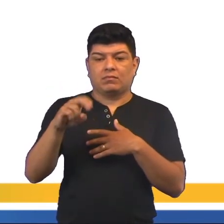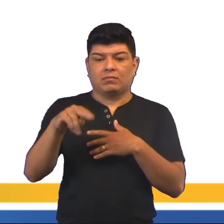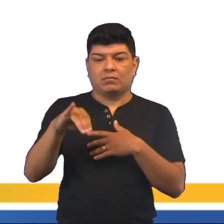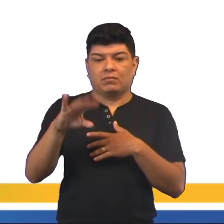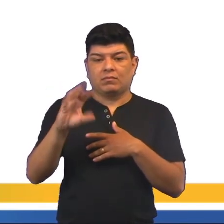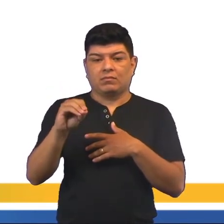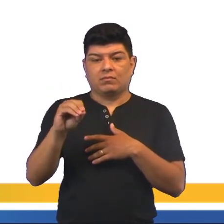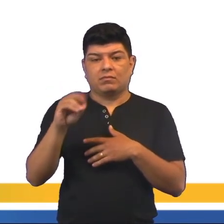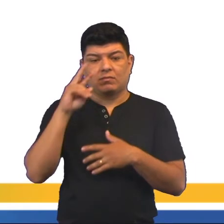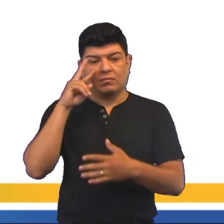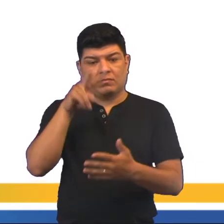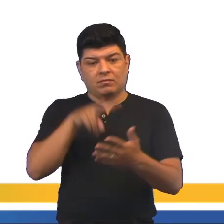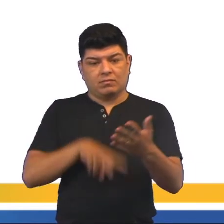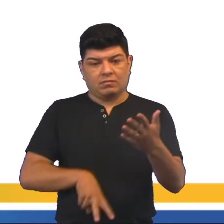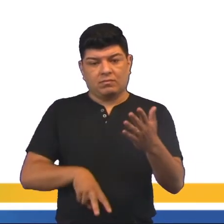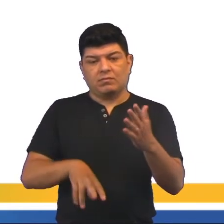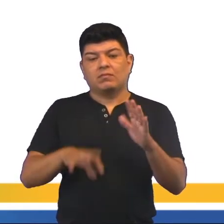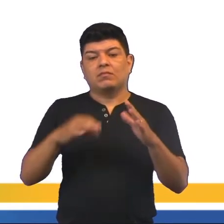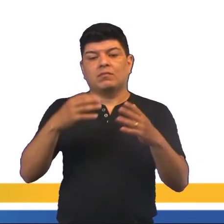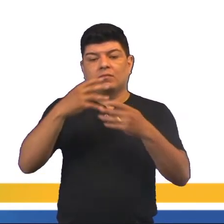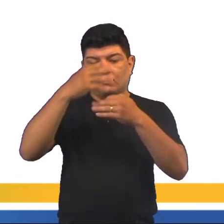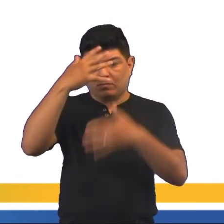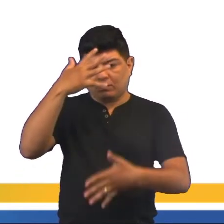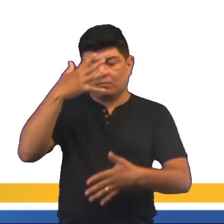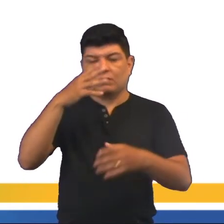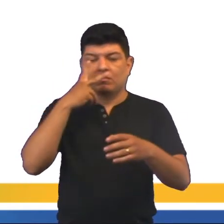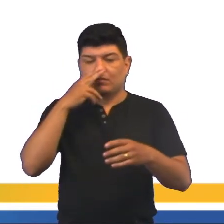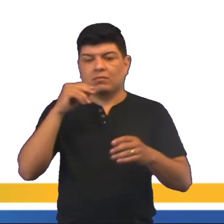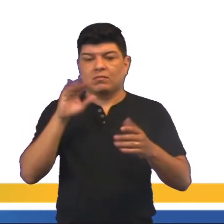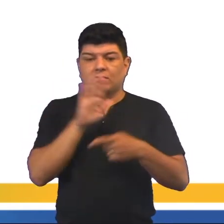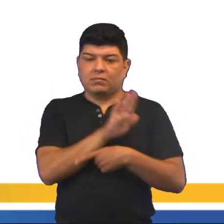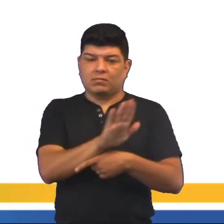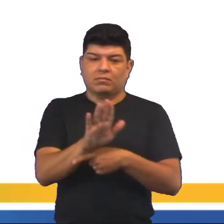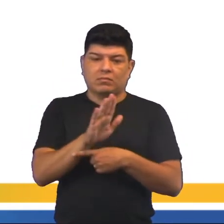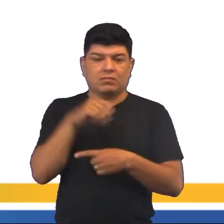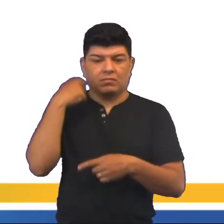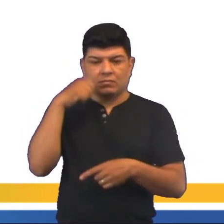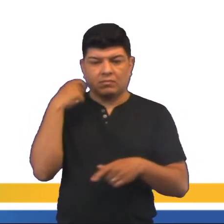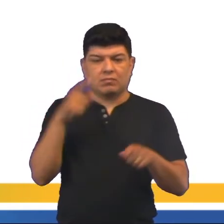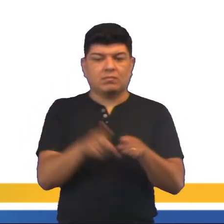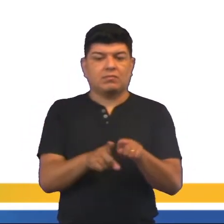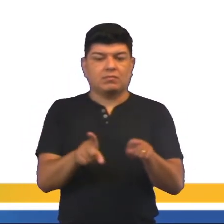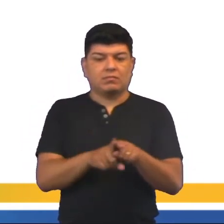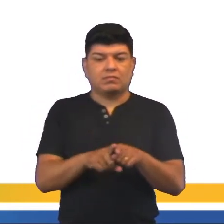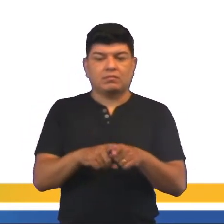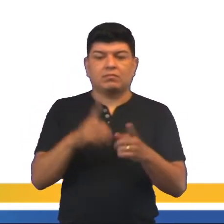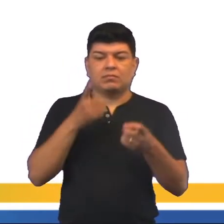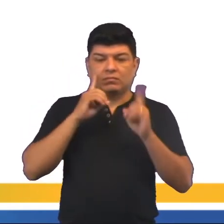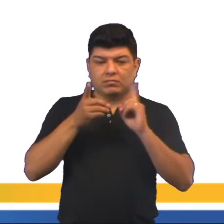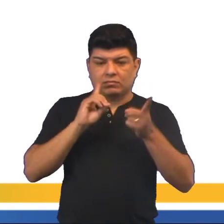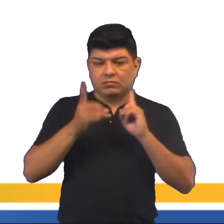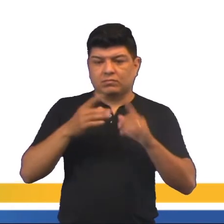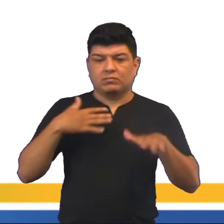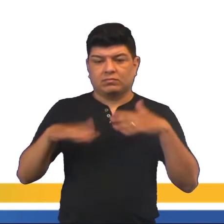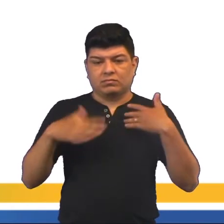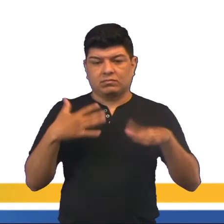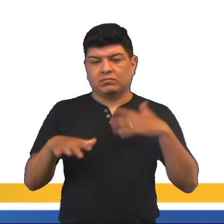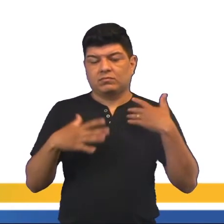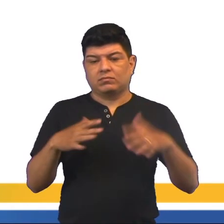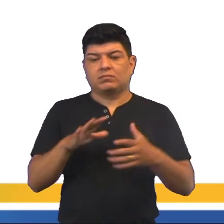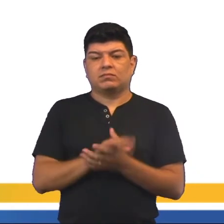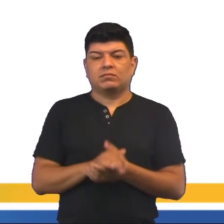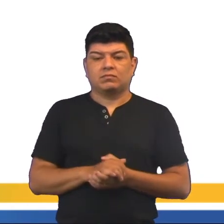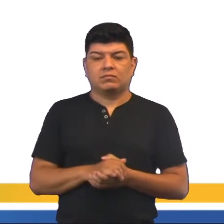procênio e lê o roteiro ao longo do espetáculo de modo a ajudar os atores no diálogo e nos movimentos em